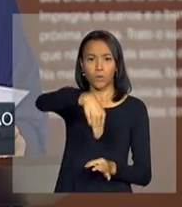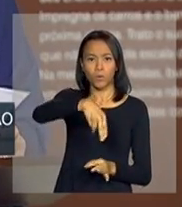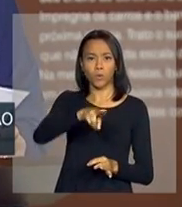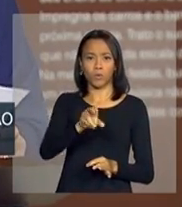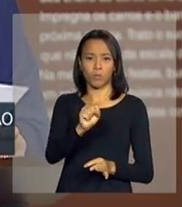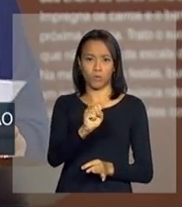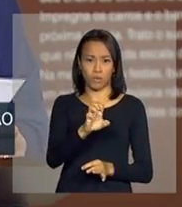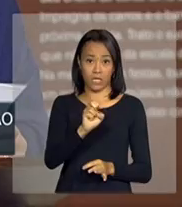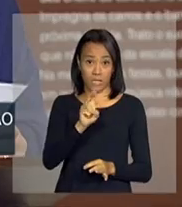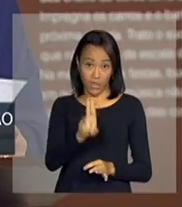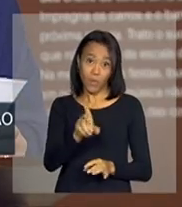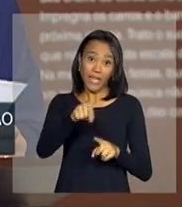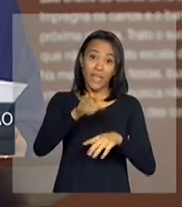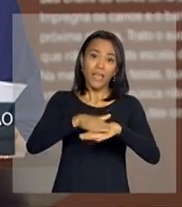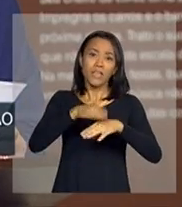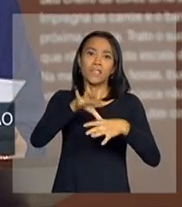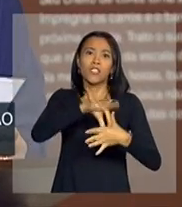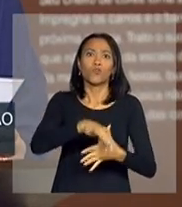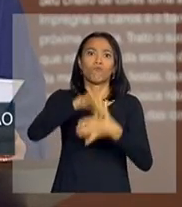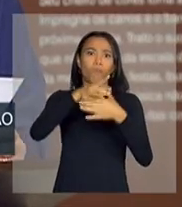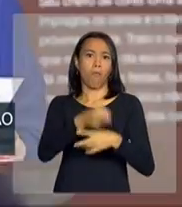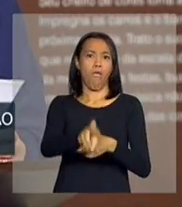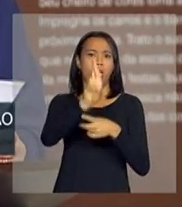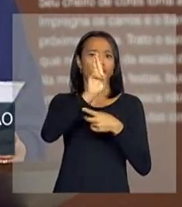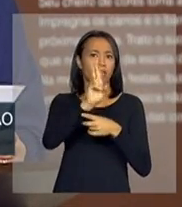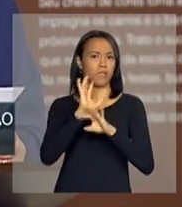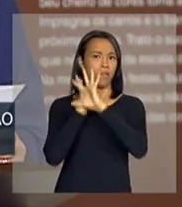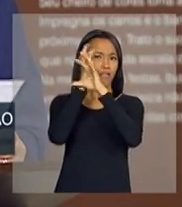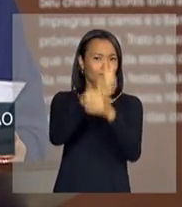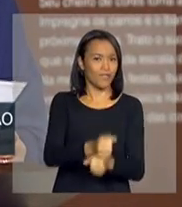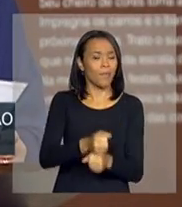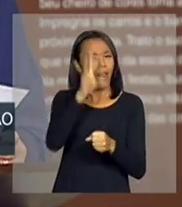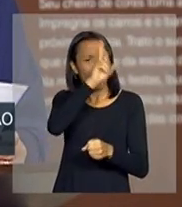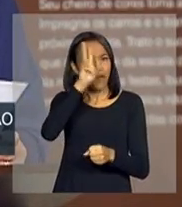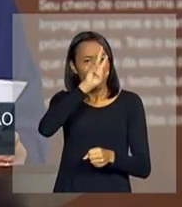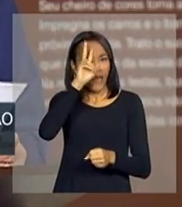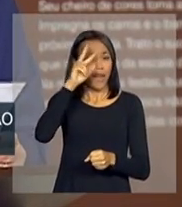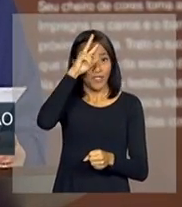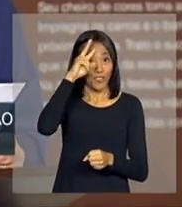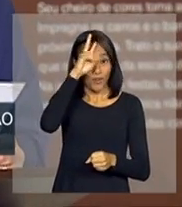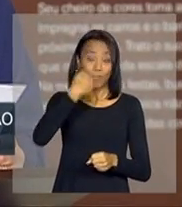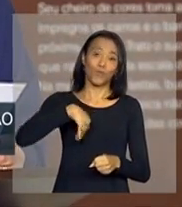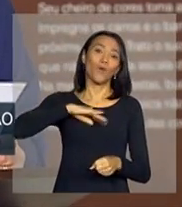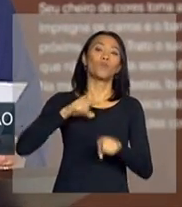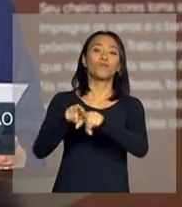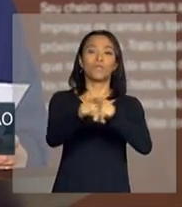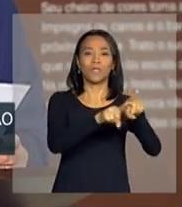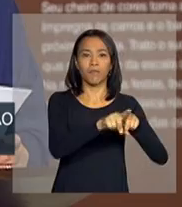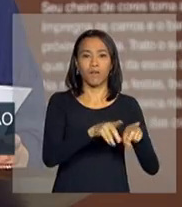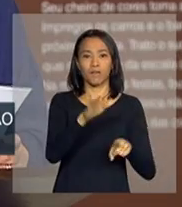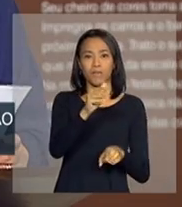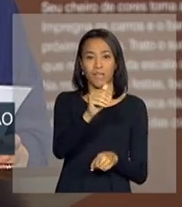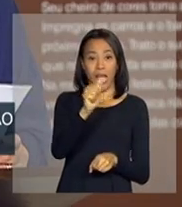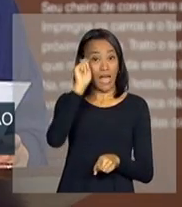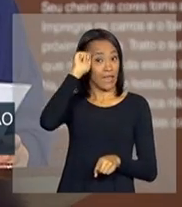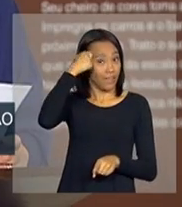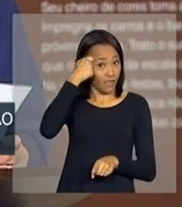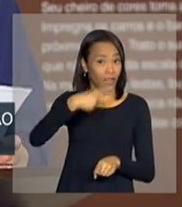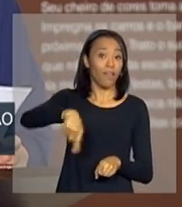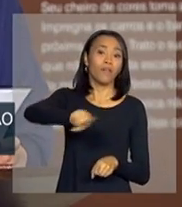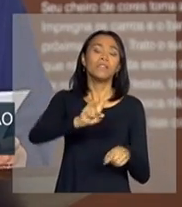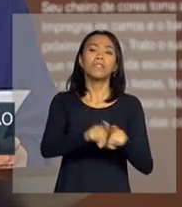Queremos também que ele seja uma referência no resgate da história de nossos irmãos afrodescendentes e a sua significativa